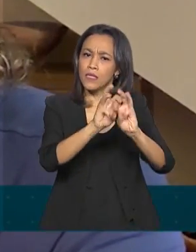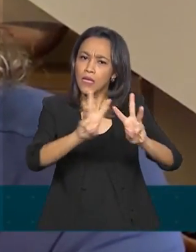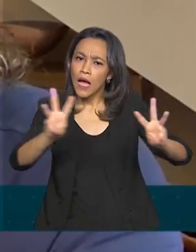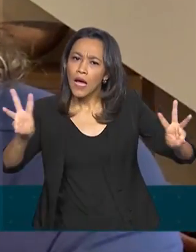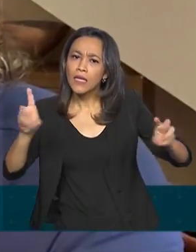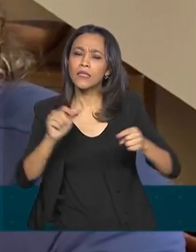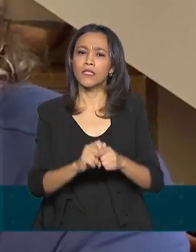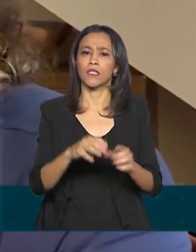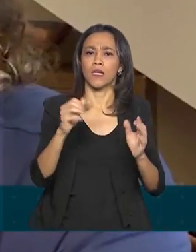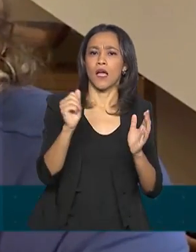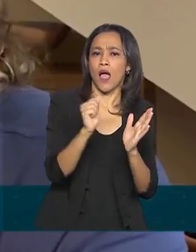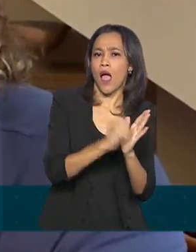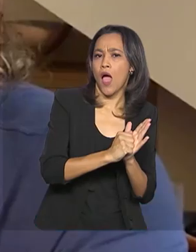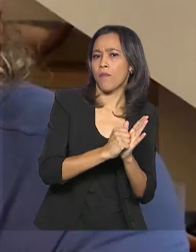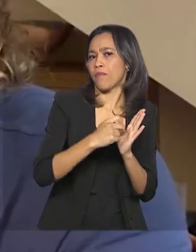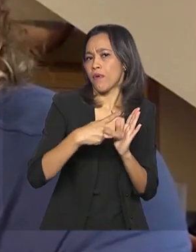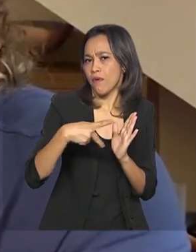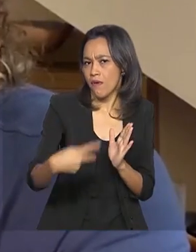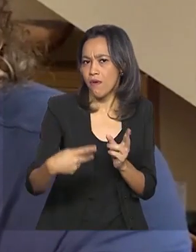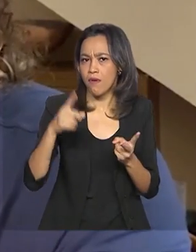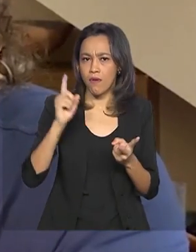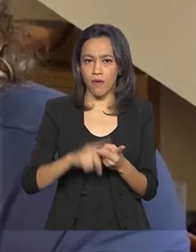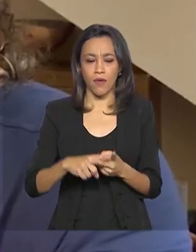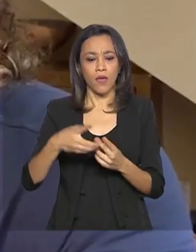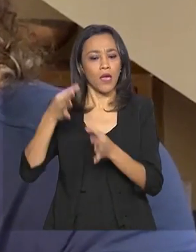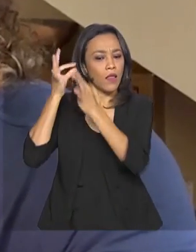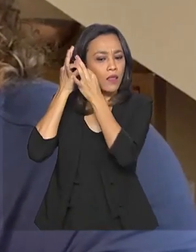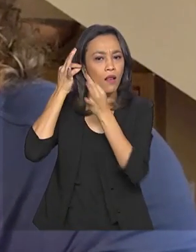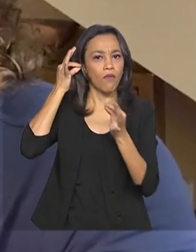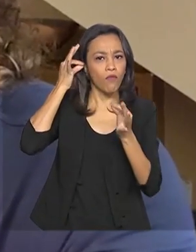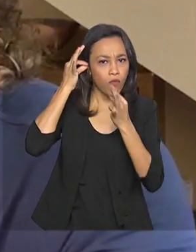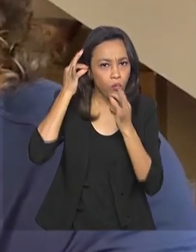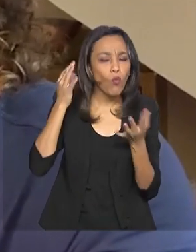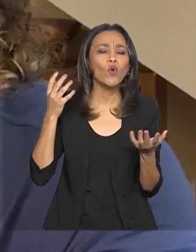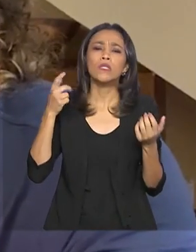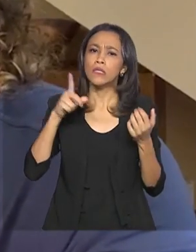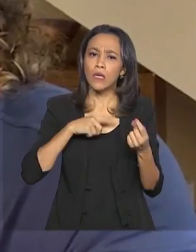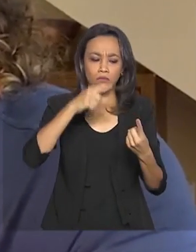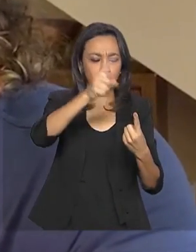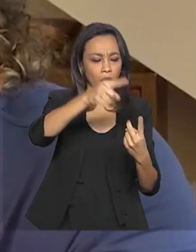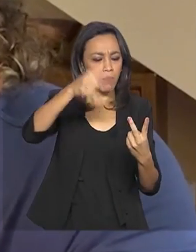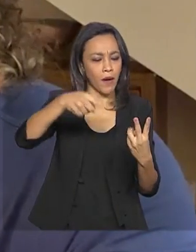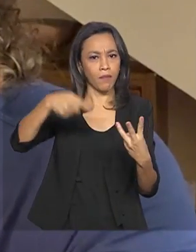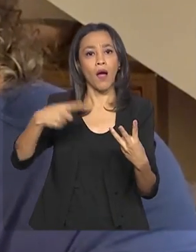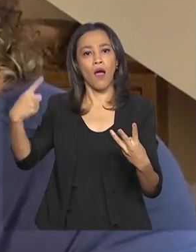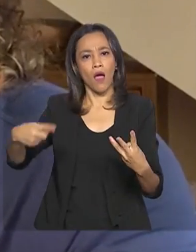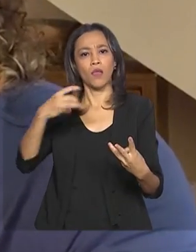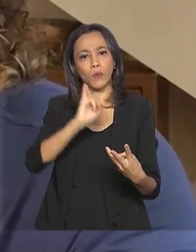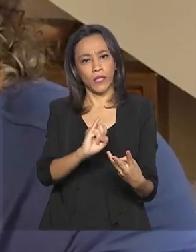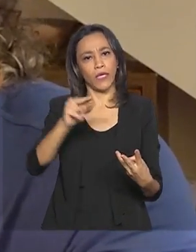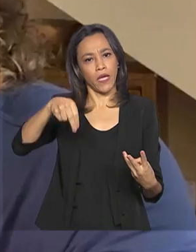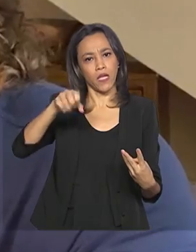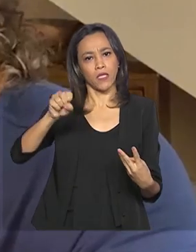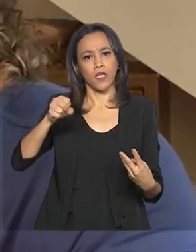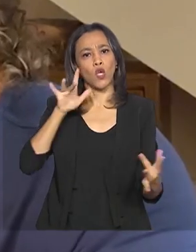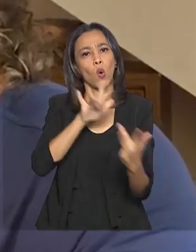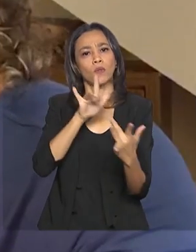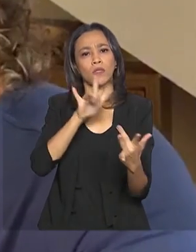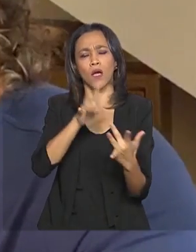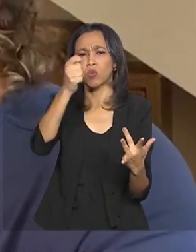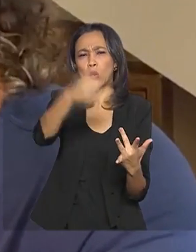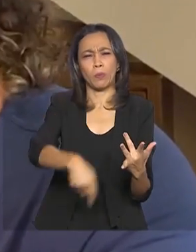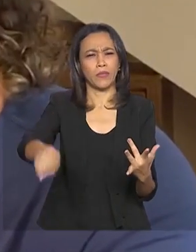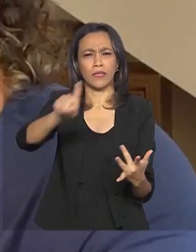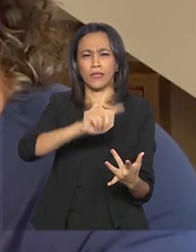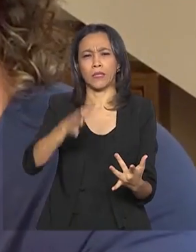para celular, a Central 135, esses são os canais de atendimento do INSS. O cidadão não precisa